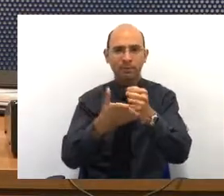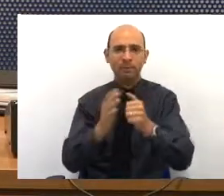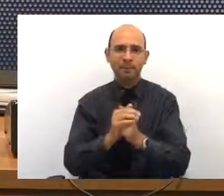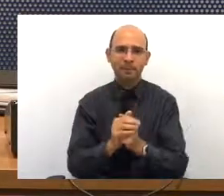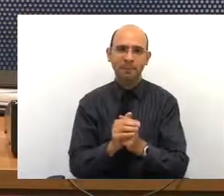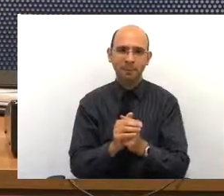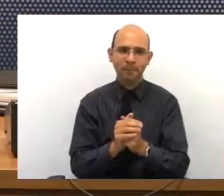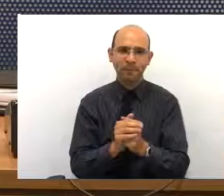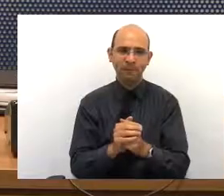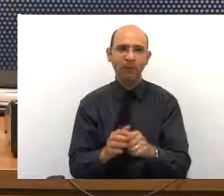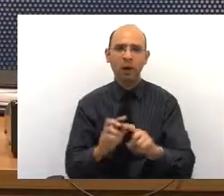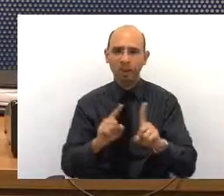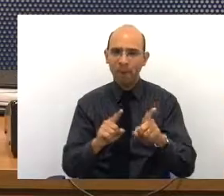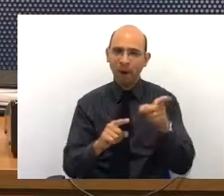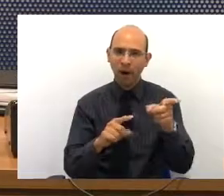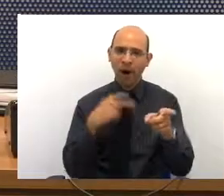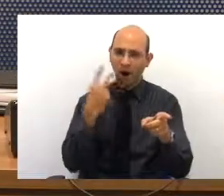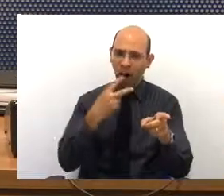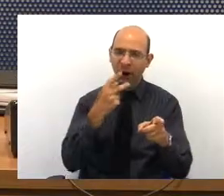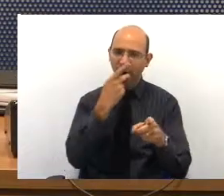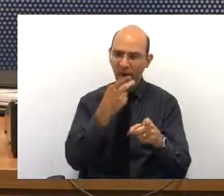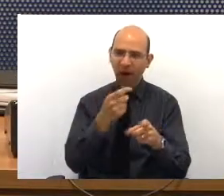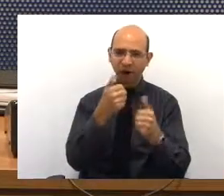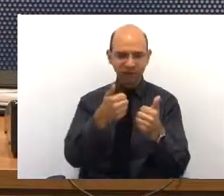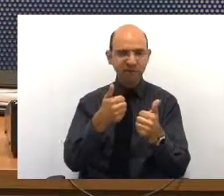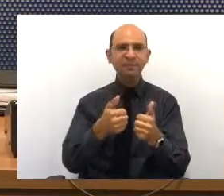mas o vereador tem toda a razão.